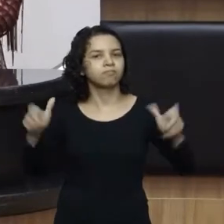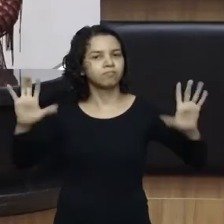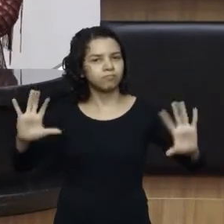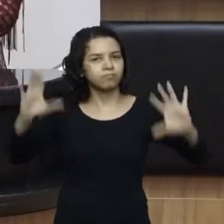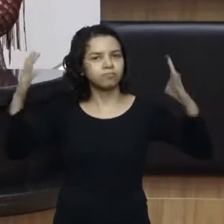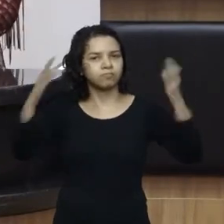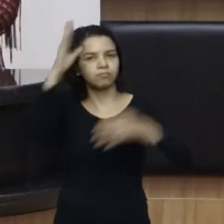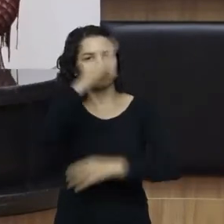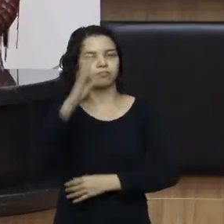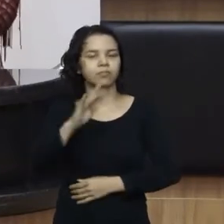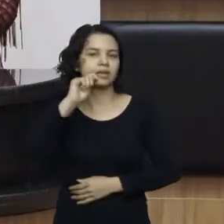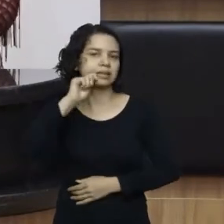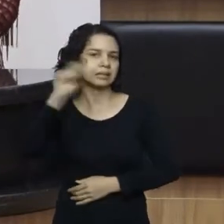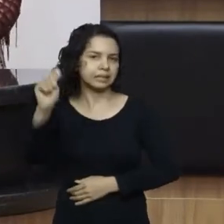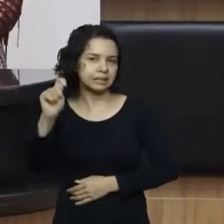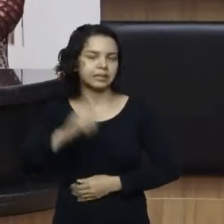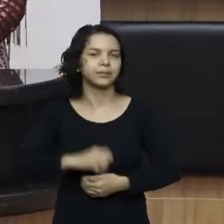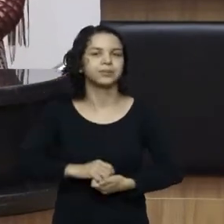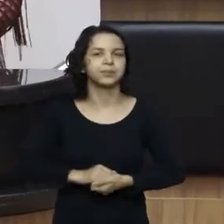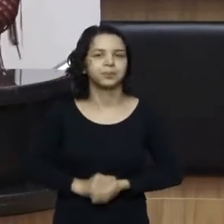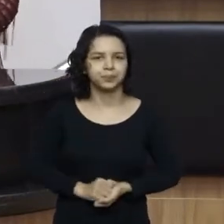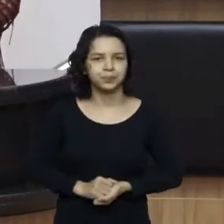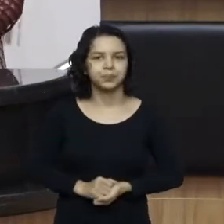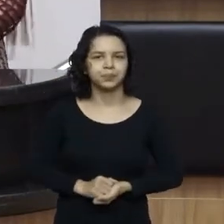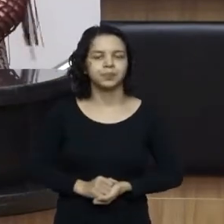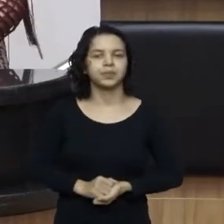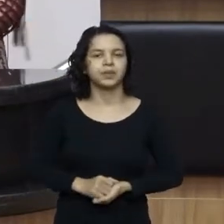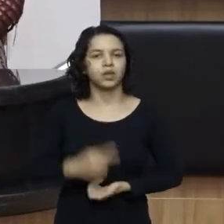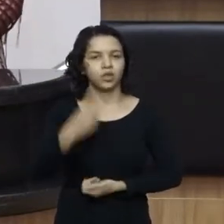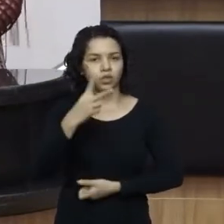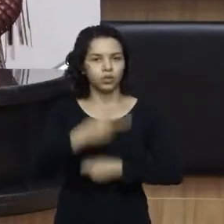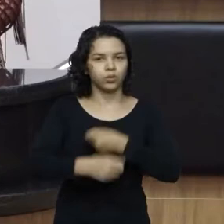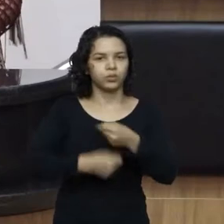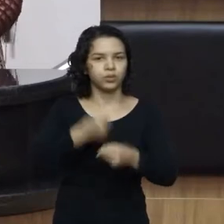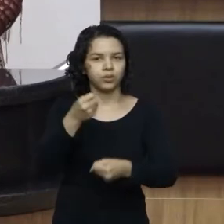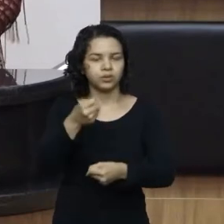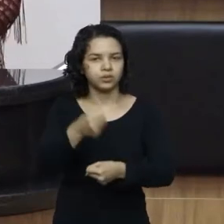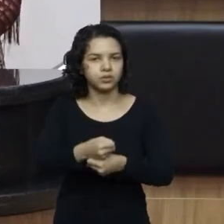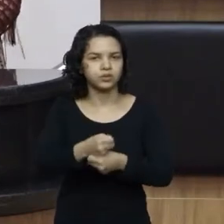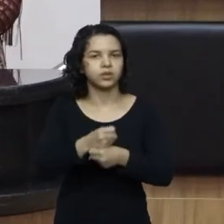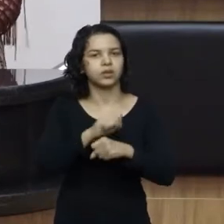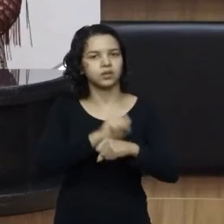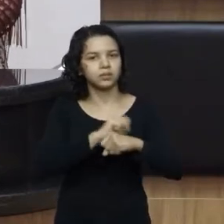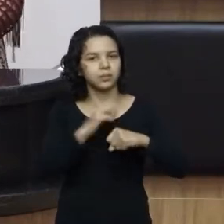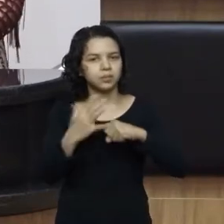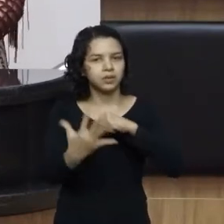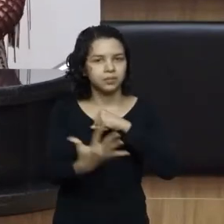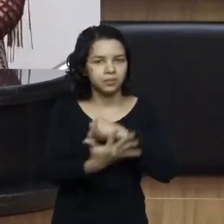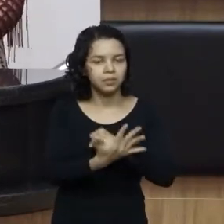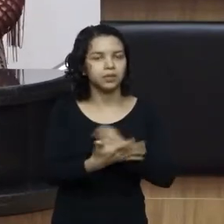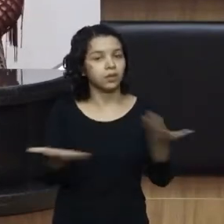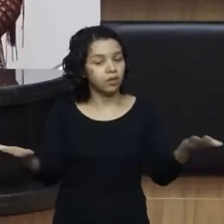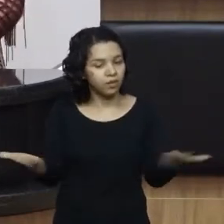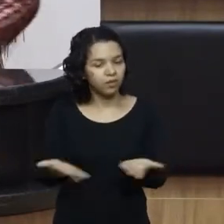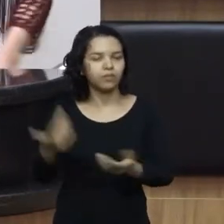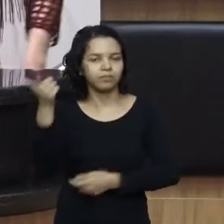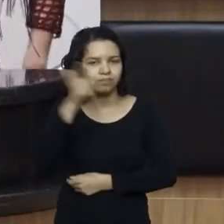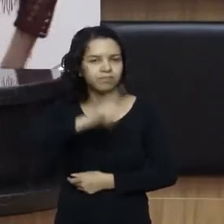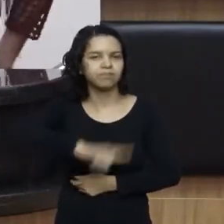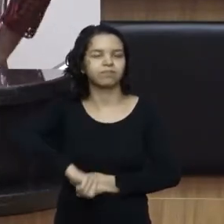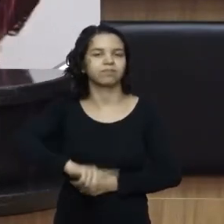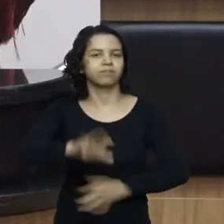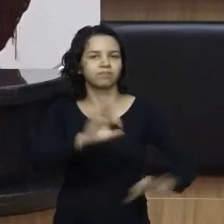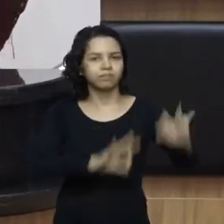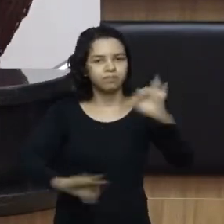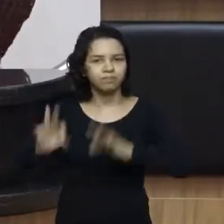Nacional do Pinhão, que, enfim, após dois anos de pandemia, vamos conseguir realizá-la. A